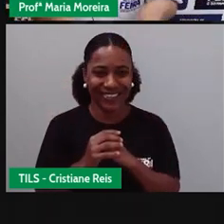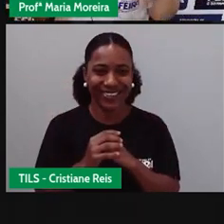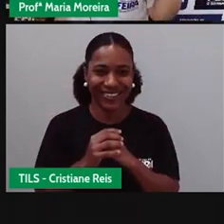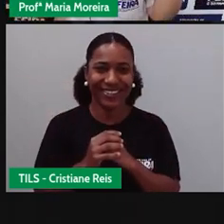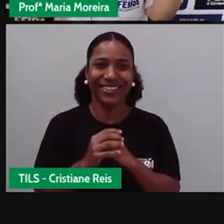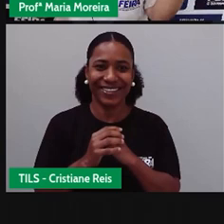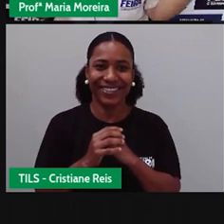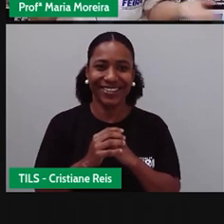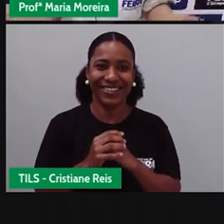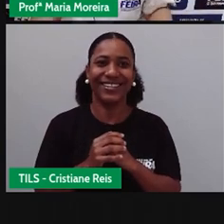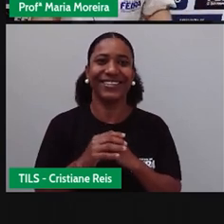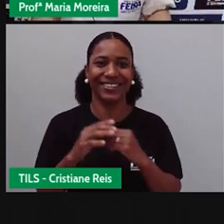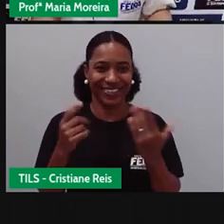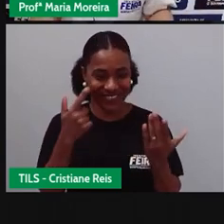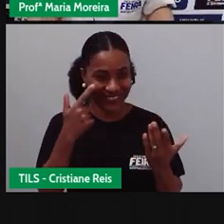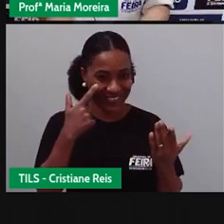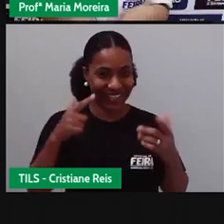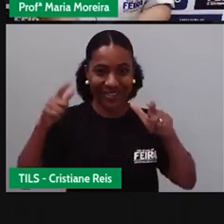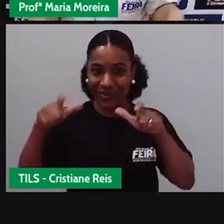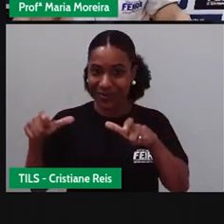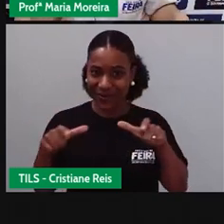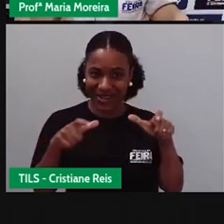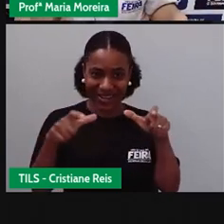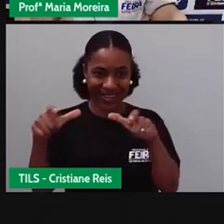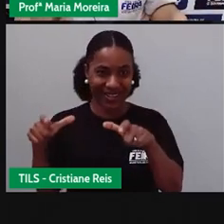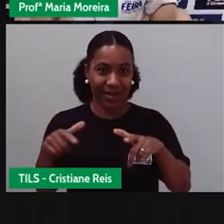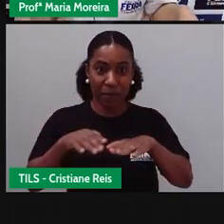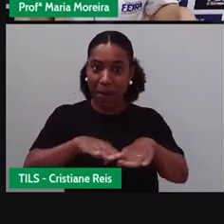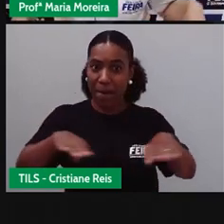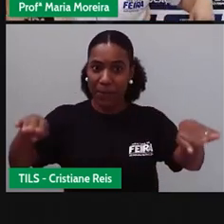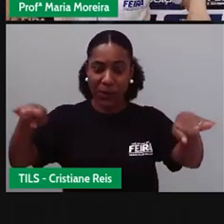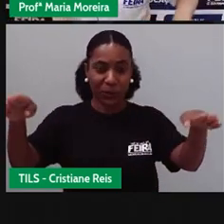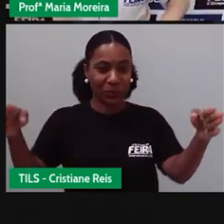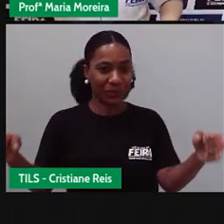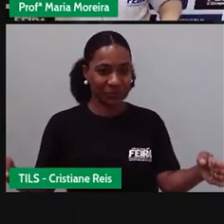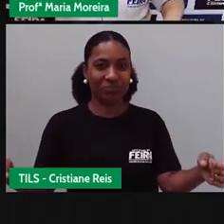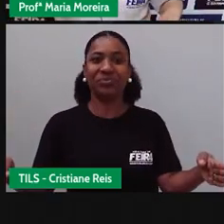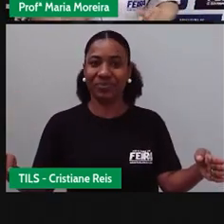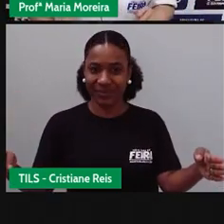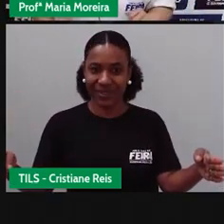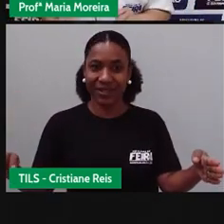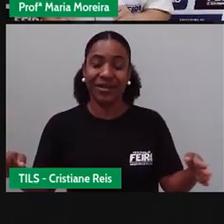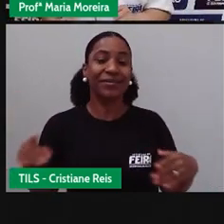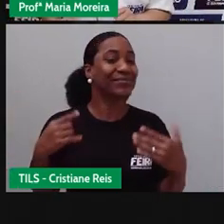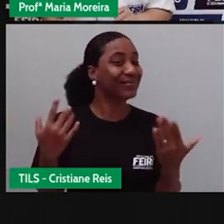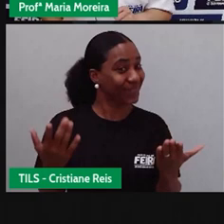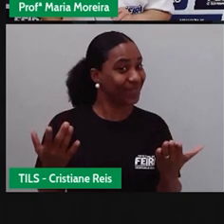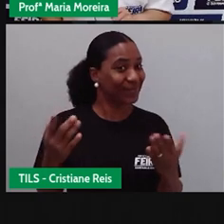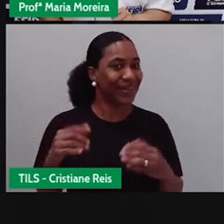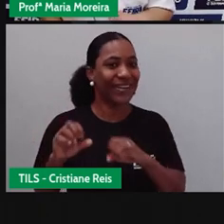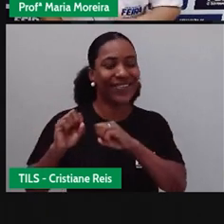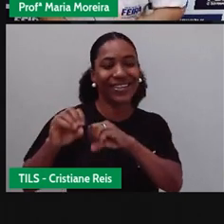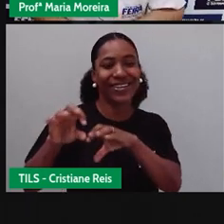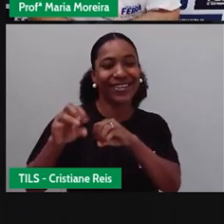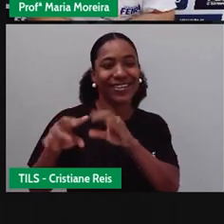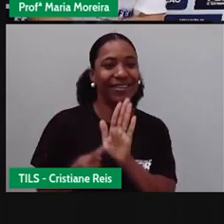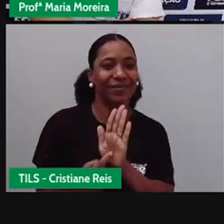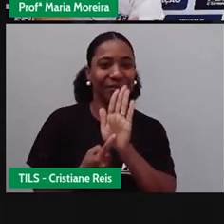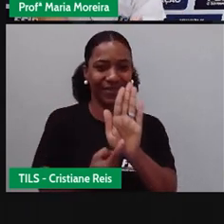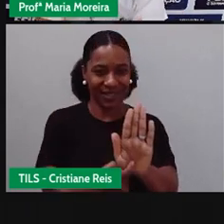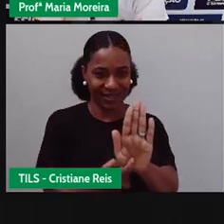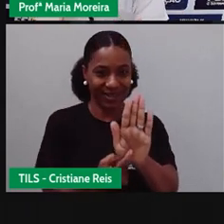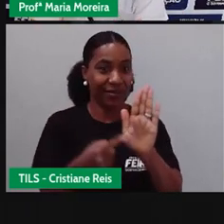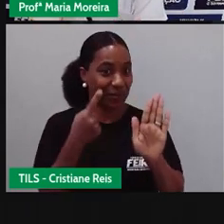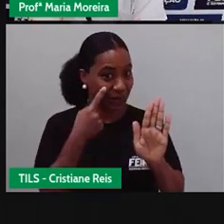está toda ambientada em um local diferente. Hoje a colocou uma mesa diferente aqui pra Pró. Mas é porque teremos uma aula diferente daqui a